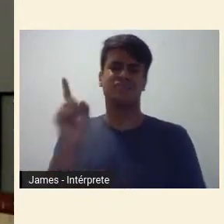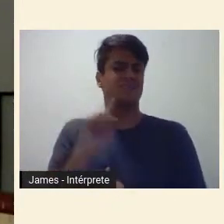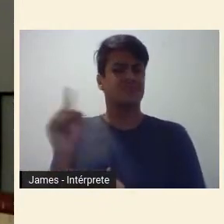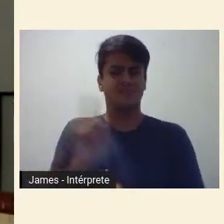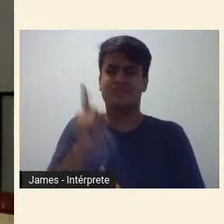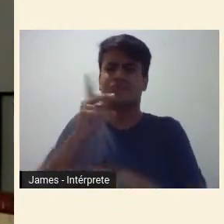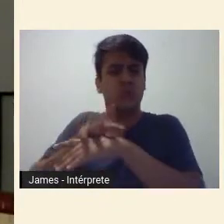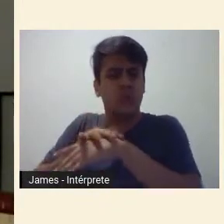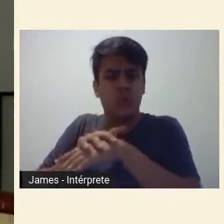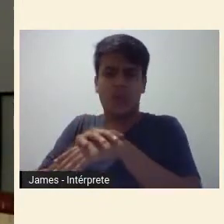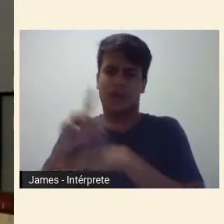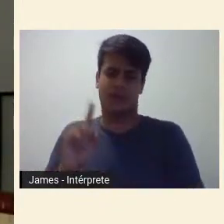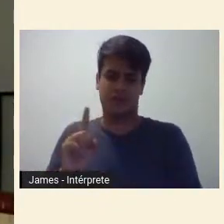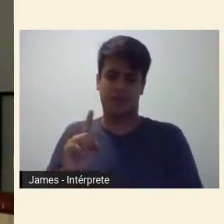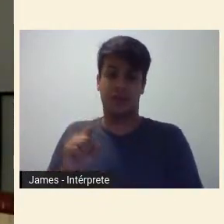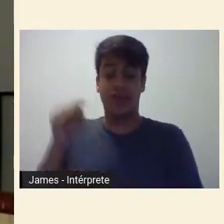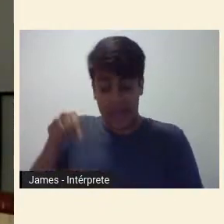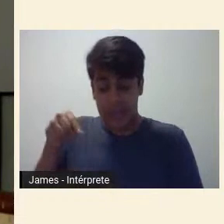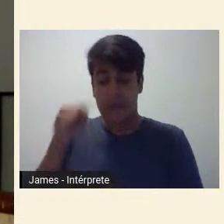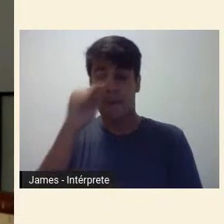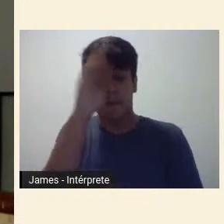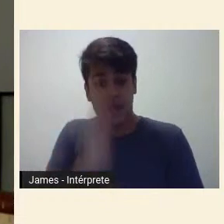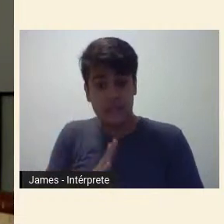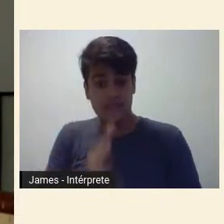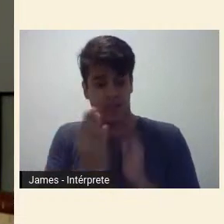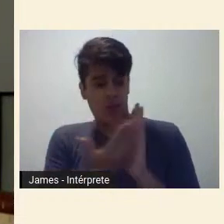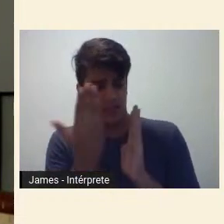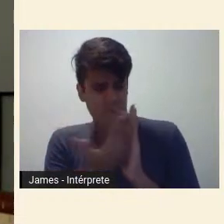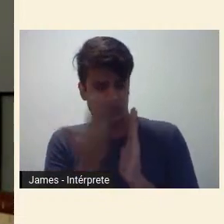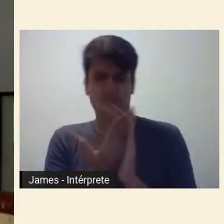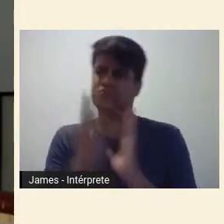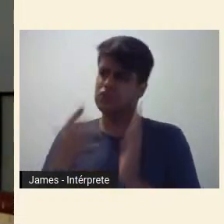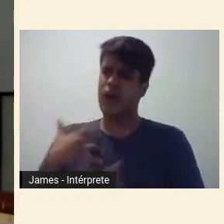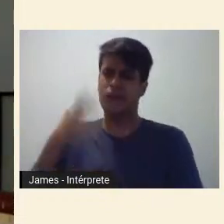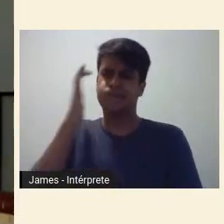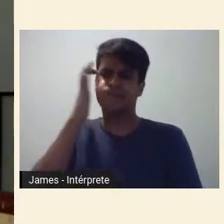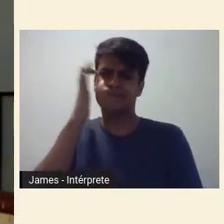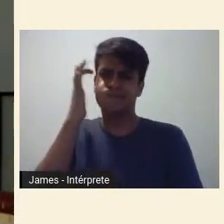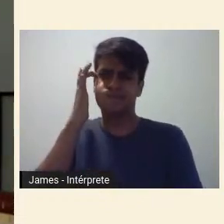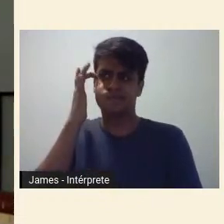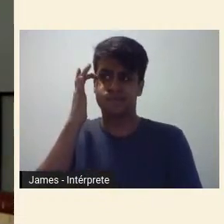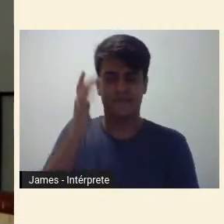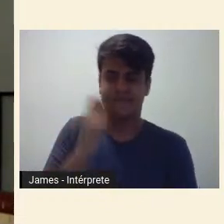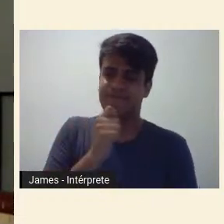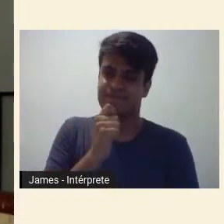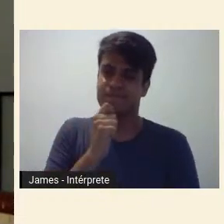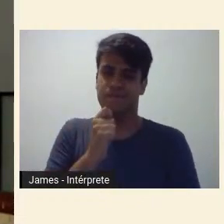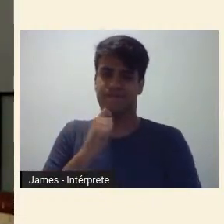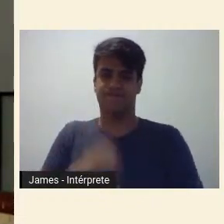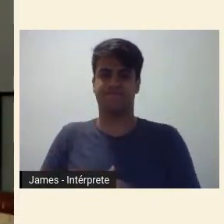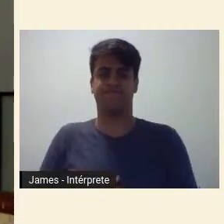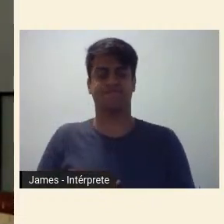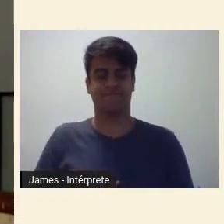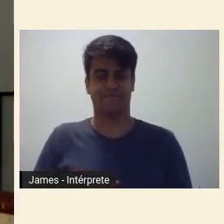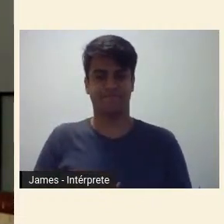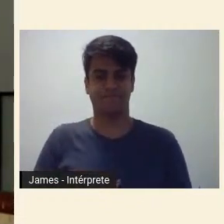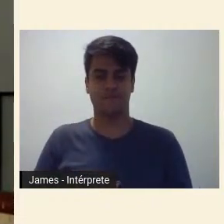literatura brasileira está bastante sã. Adulta já? Quase adulta. Fim da citação.